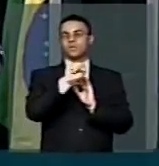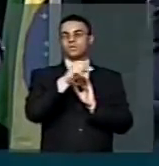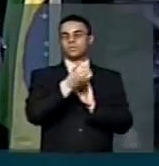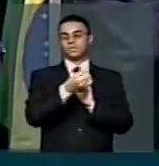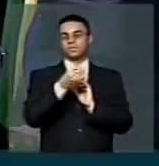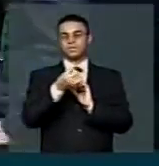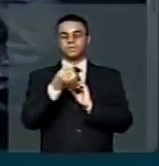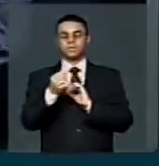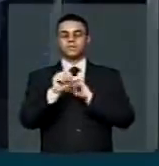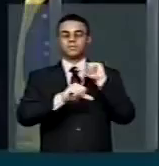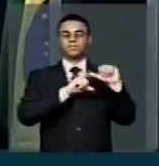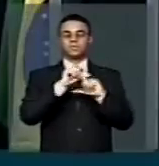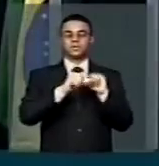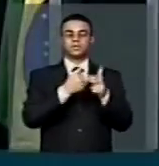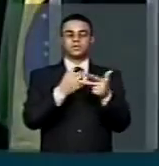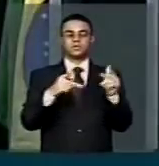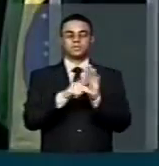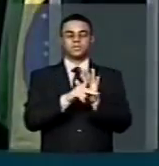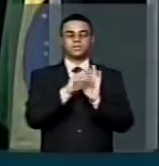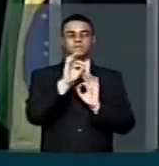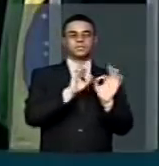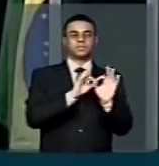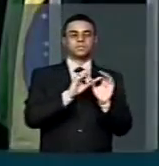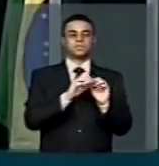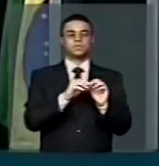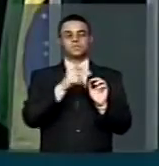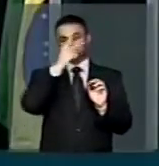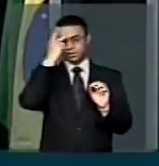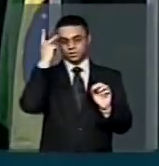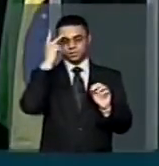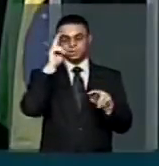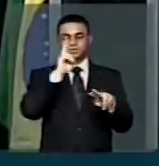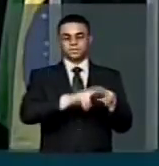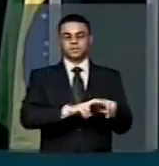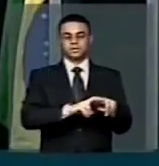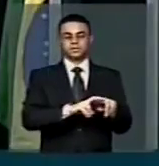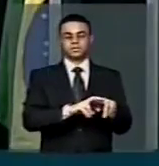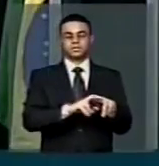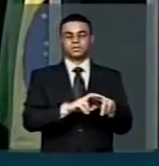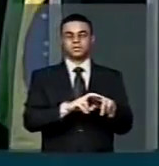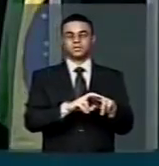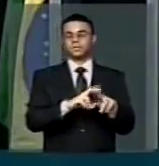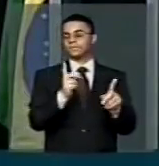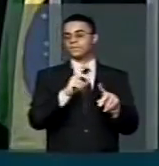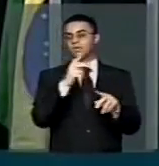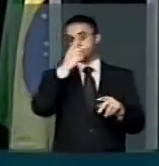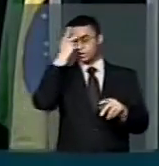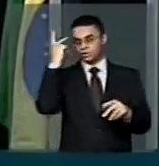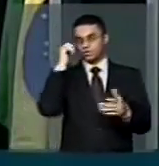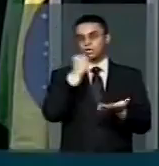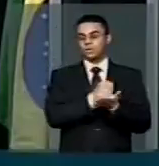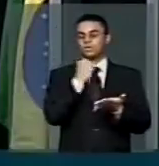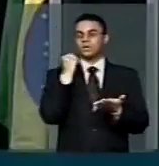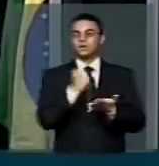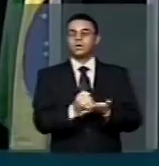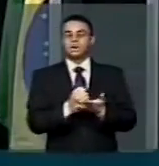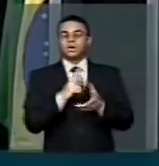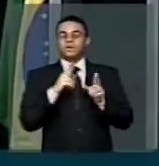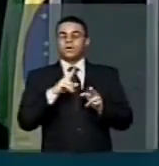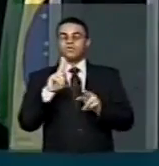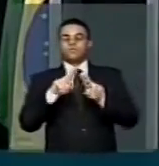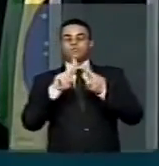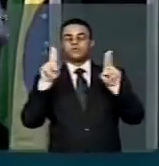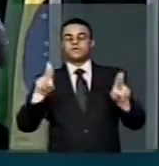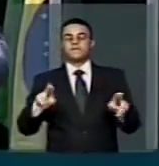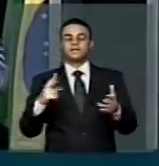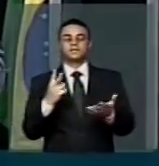o regime diferenciado de preço de contratação em regime universal